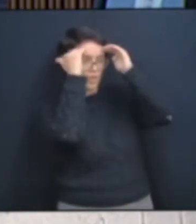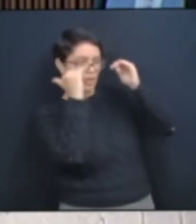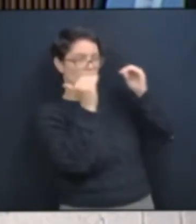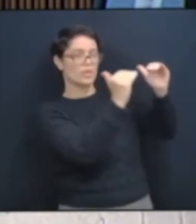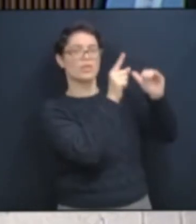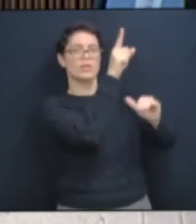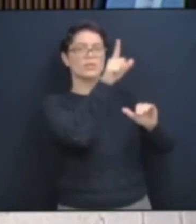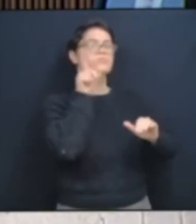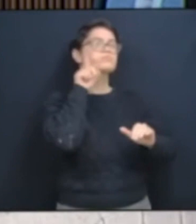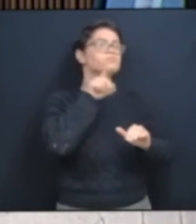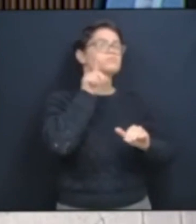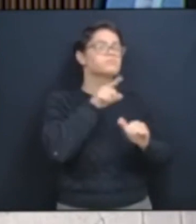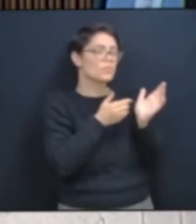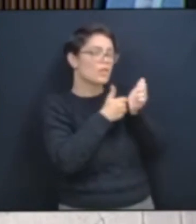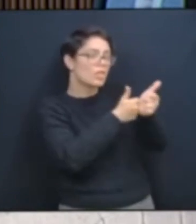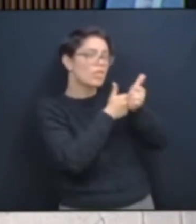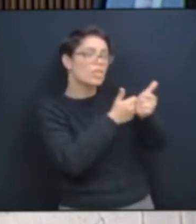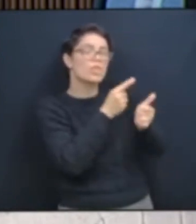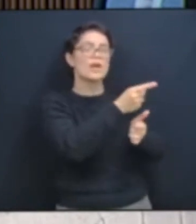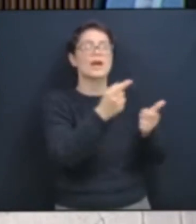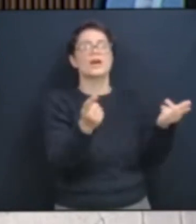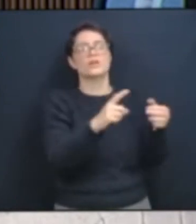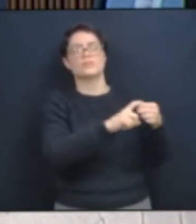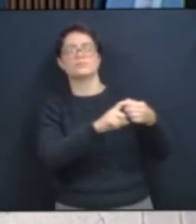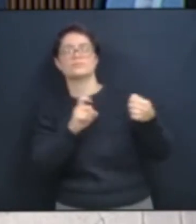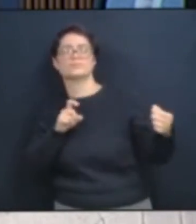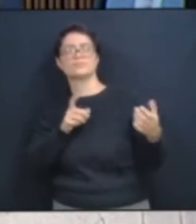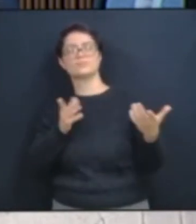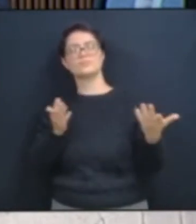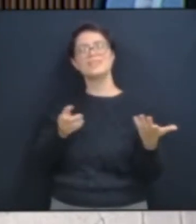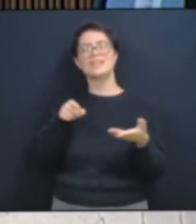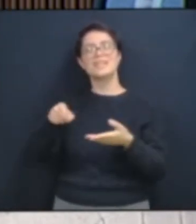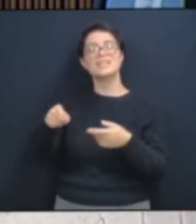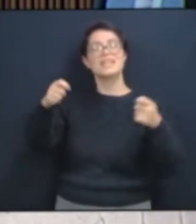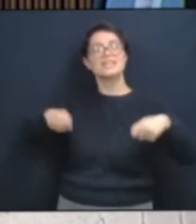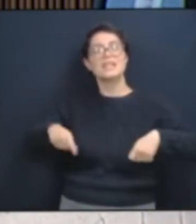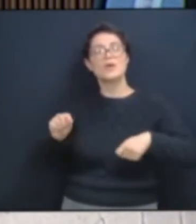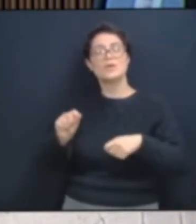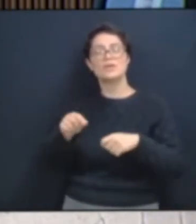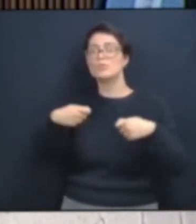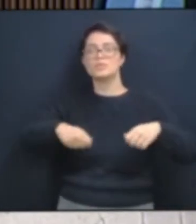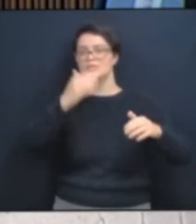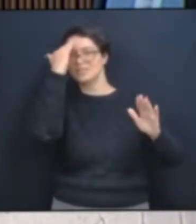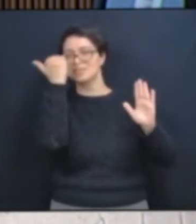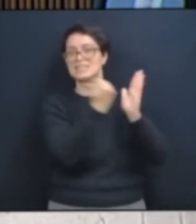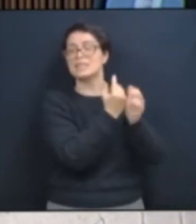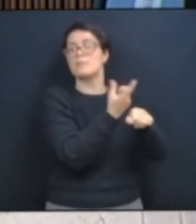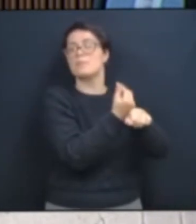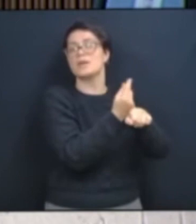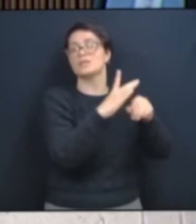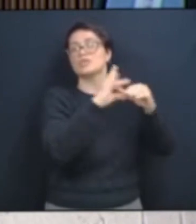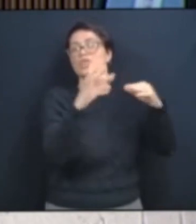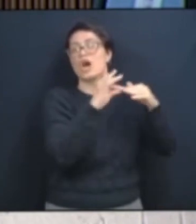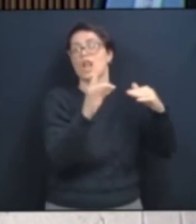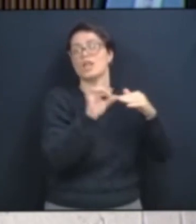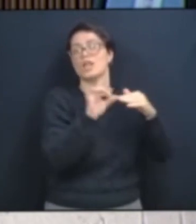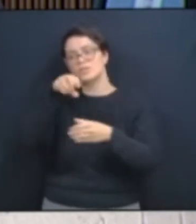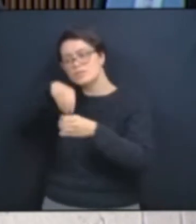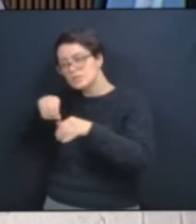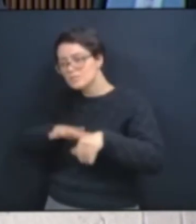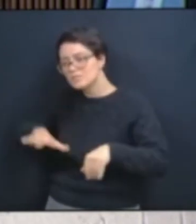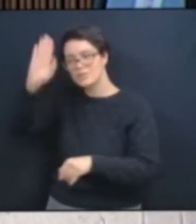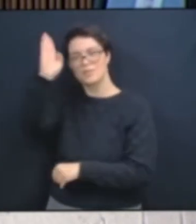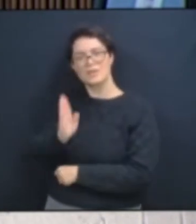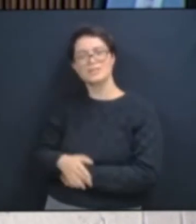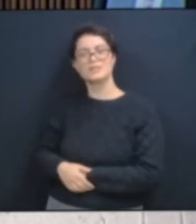paridade com o dólar. Sabe o que aconteceu com tudo isso? Queda no dólar. No 4,90 de valorização, o